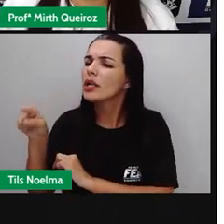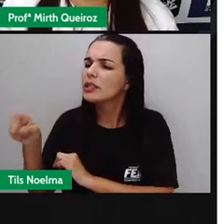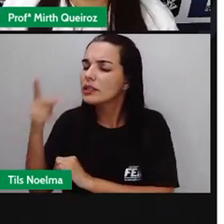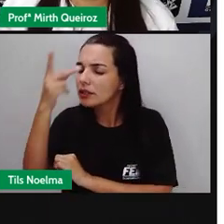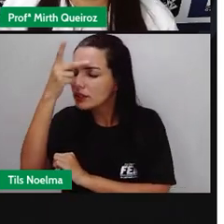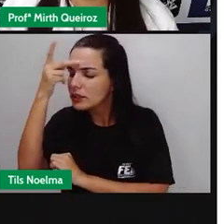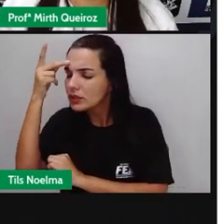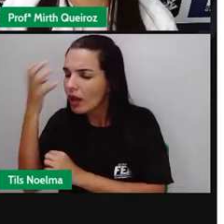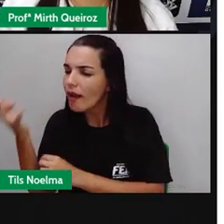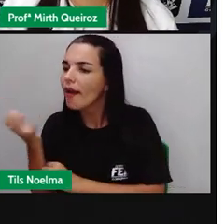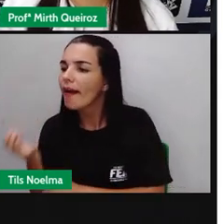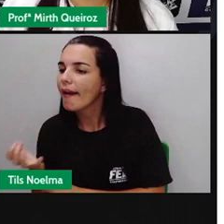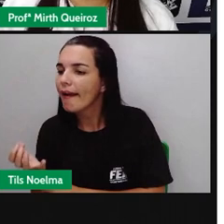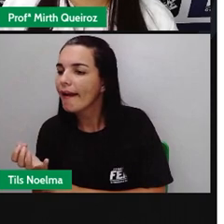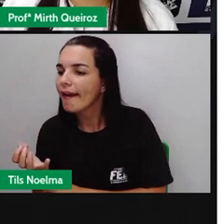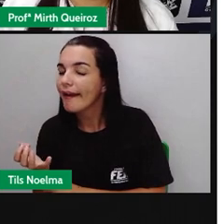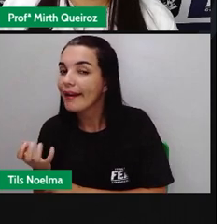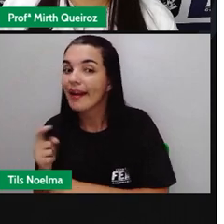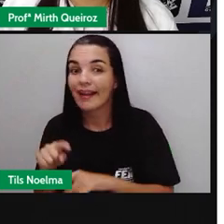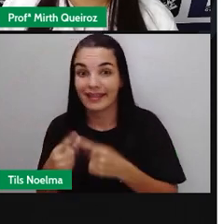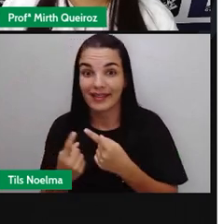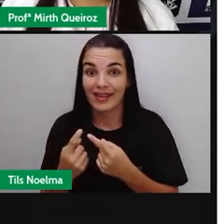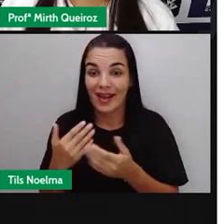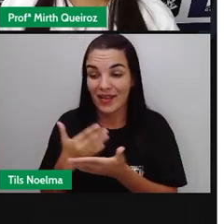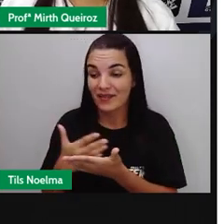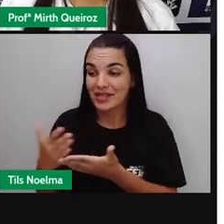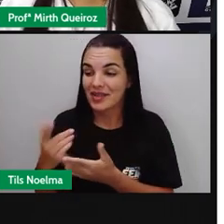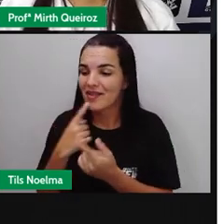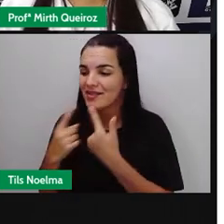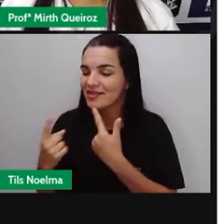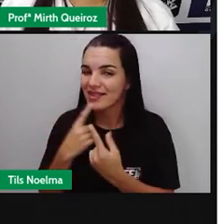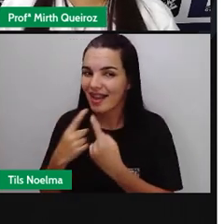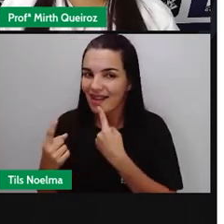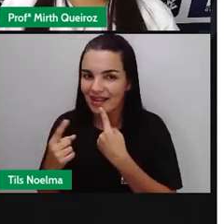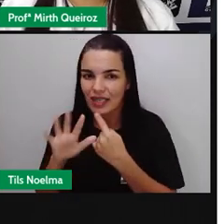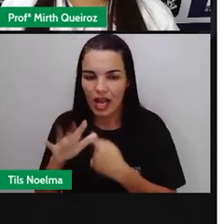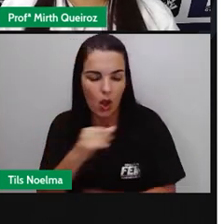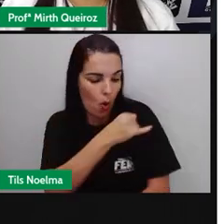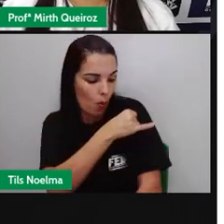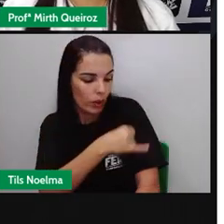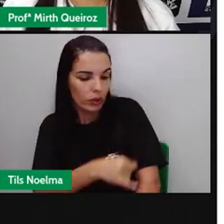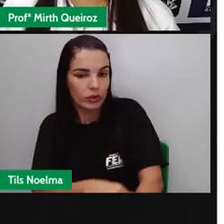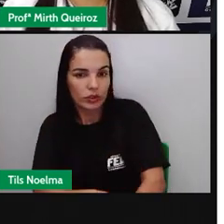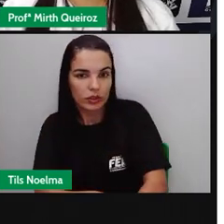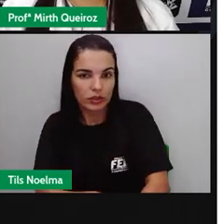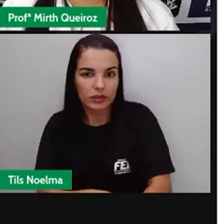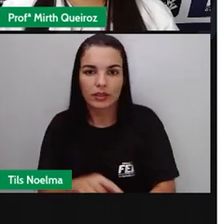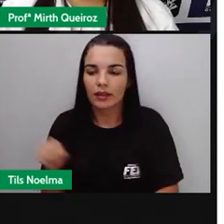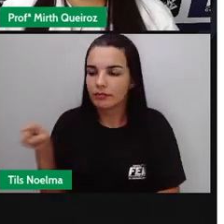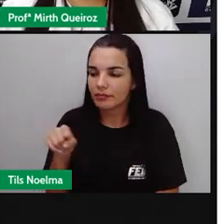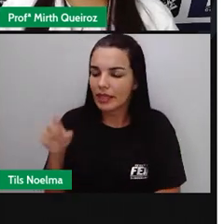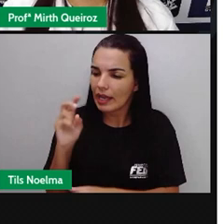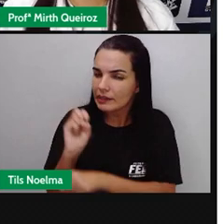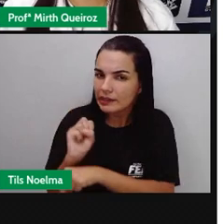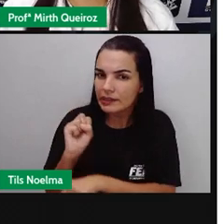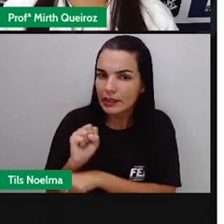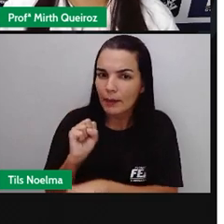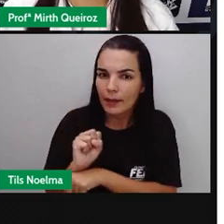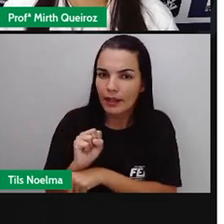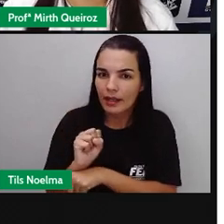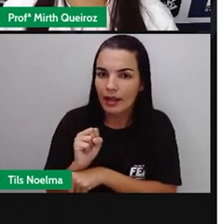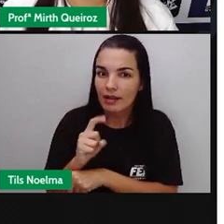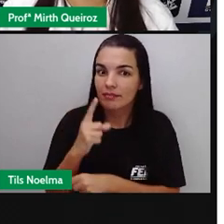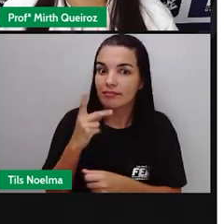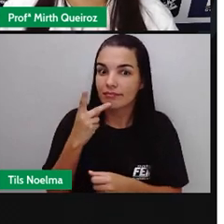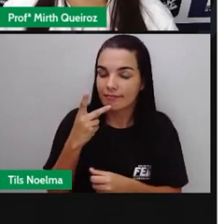deseja? O início de um diálogo, certo? O Rio de Janeiro, esperamos seriamente, sairá da